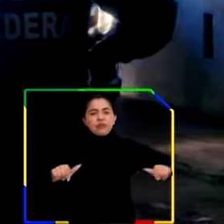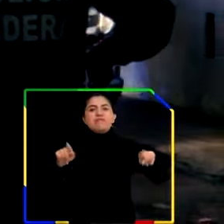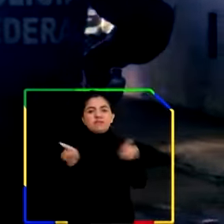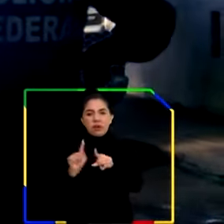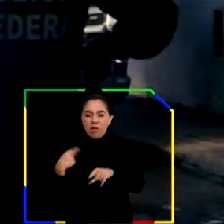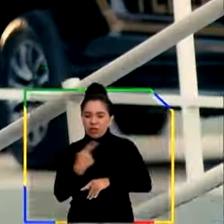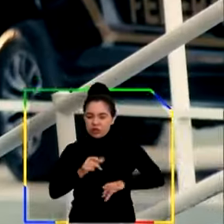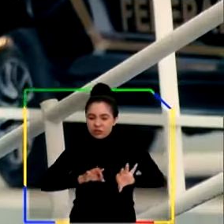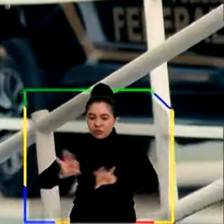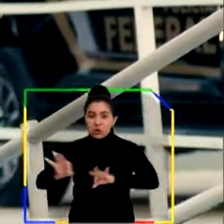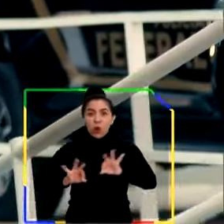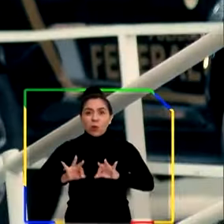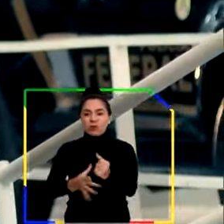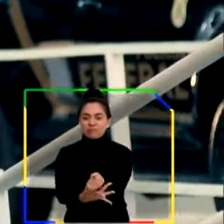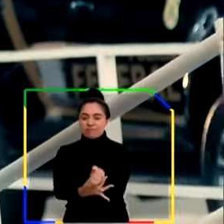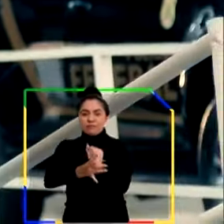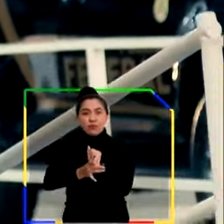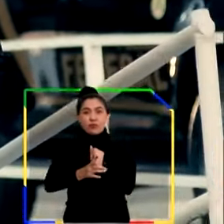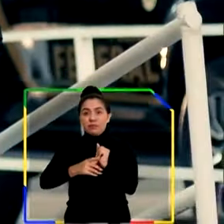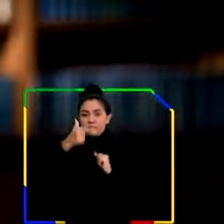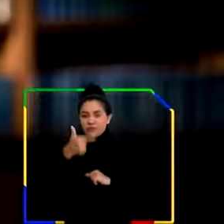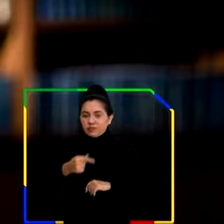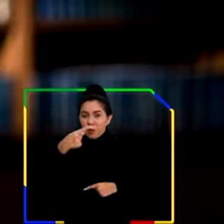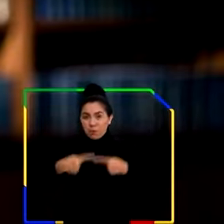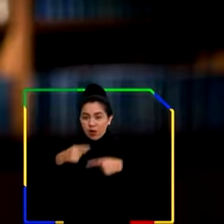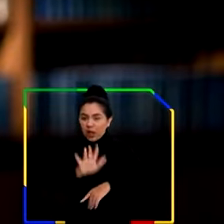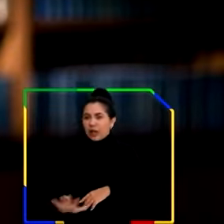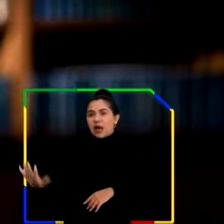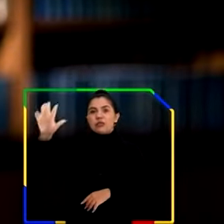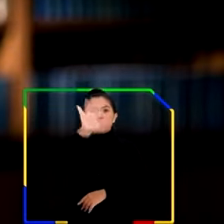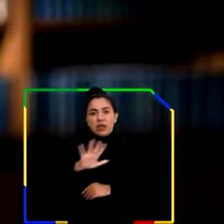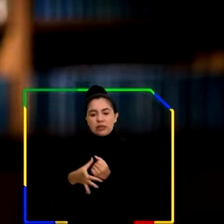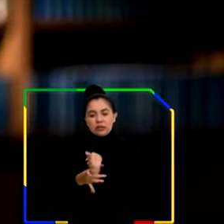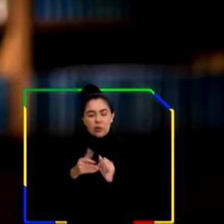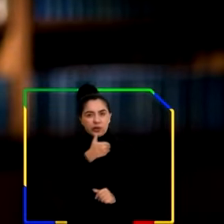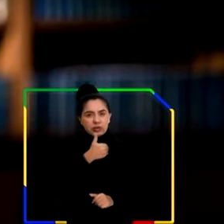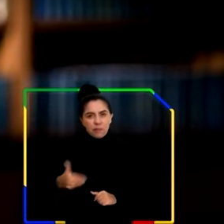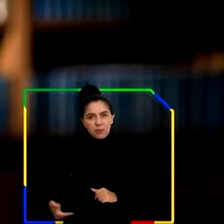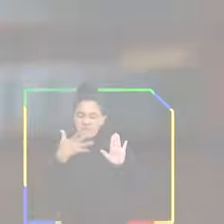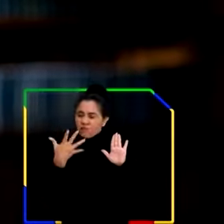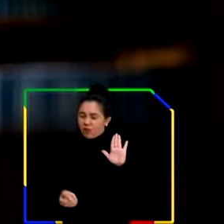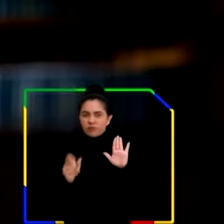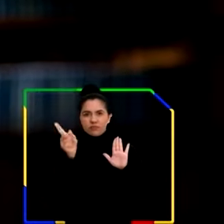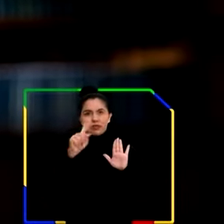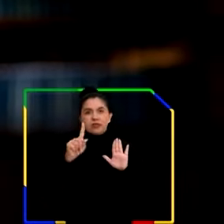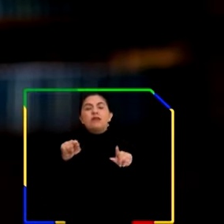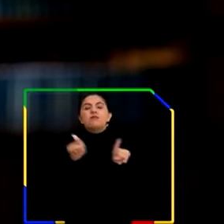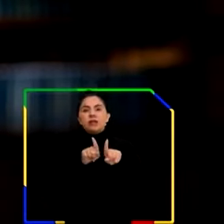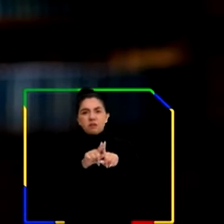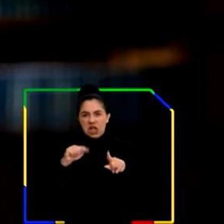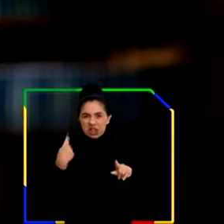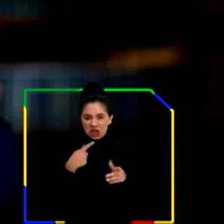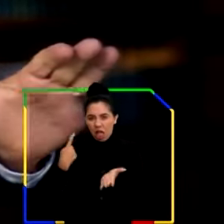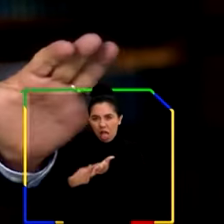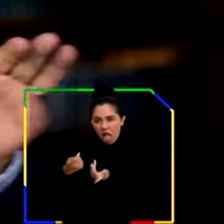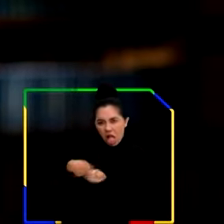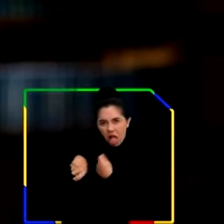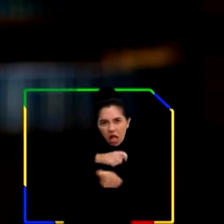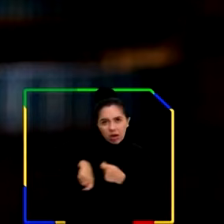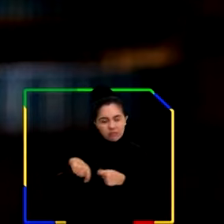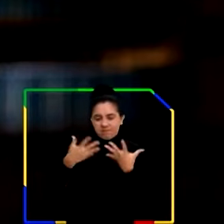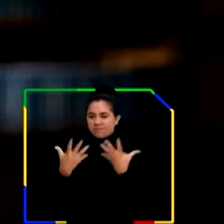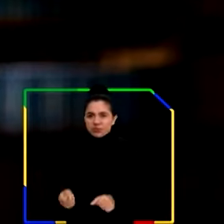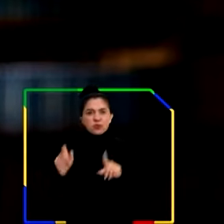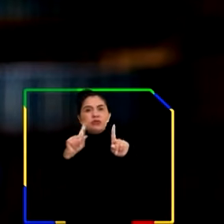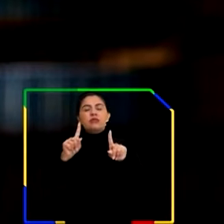criação de uma política nacional de segurança pública em diálogo com os 27 governadores. Nossa soberania não está à